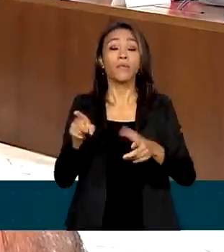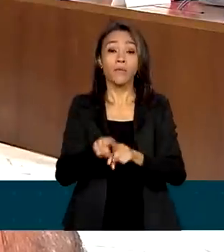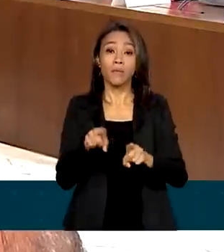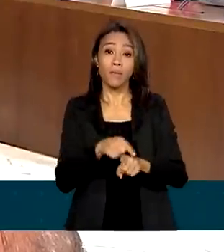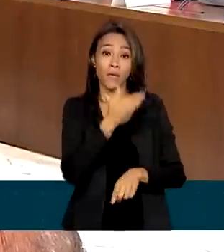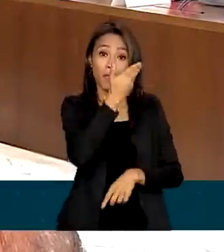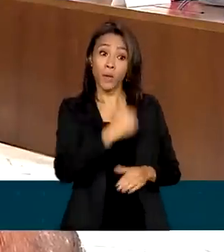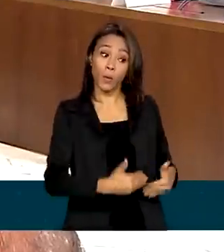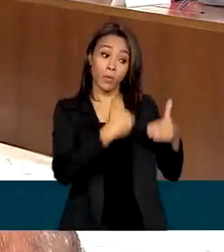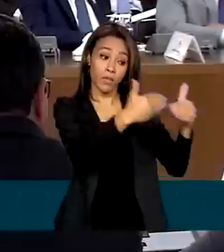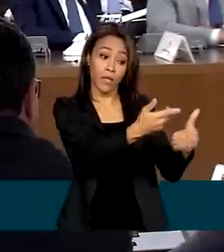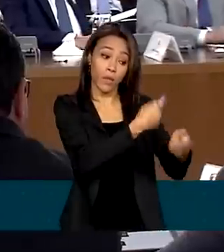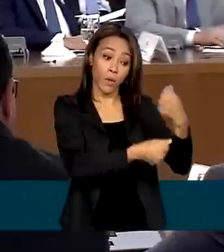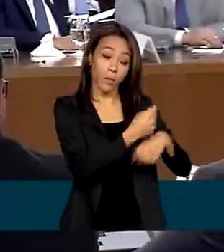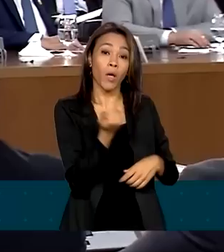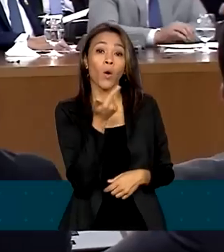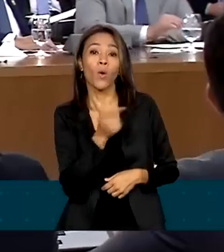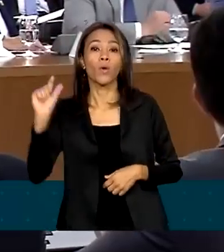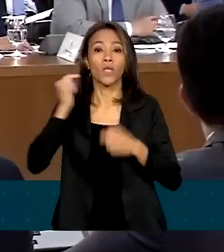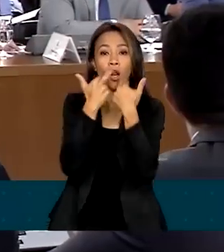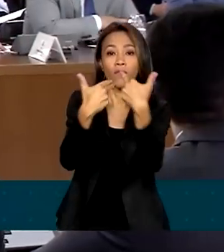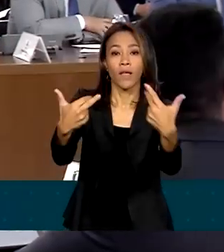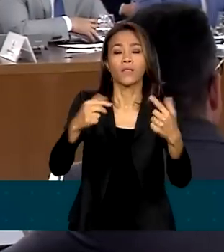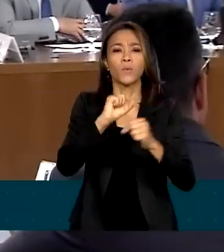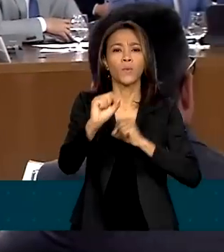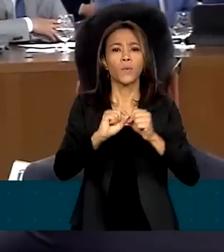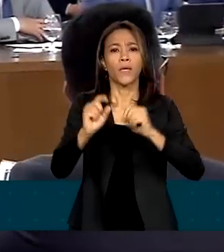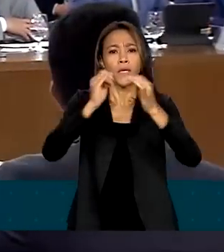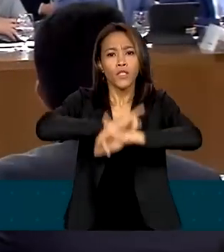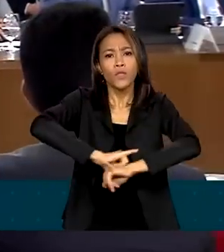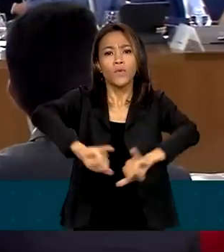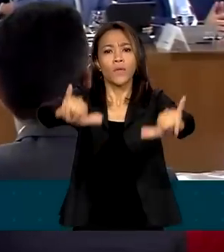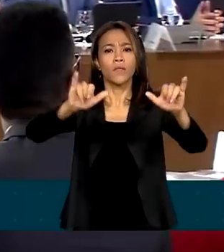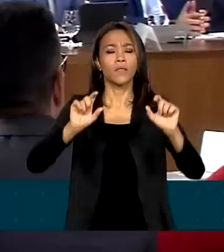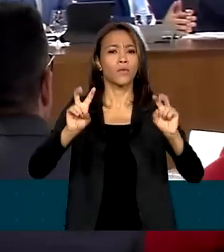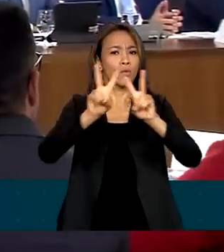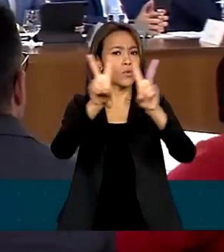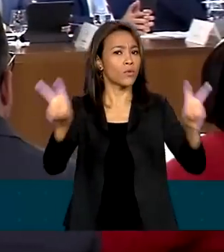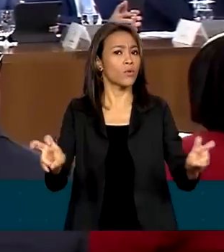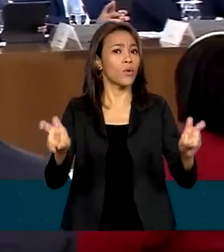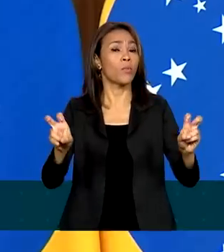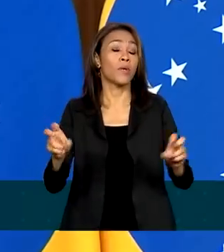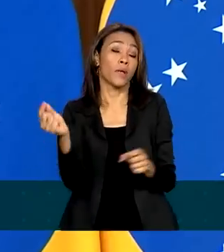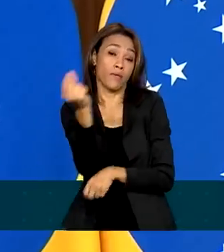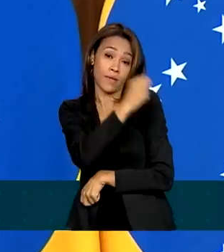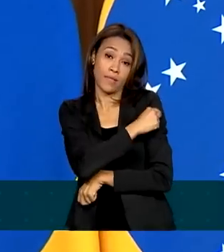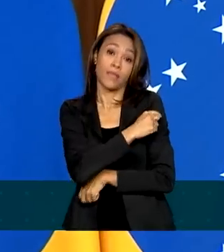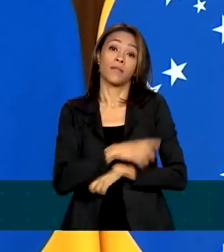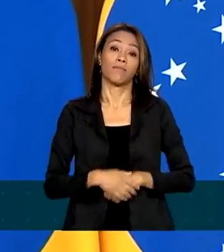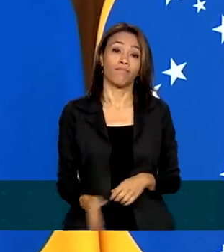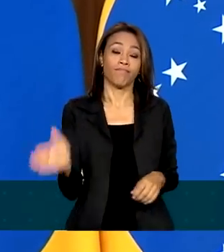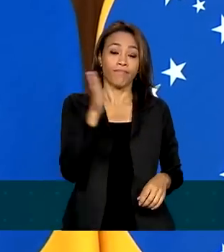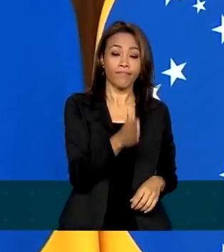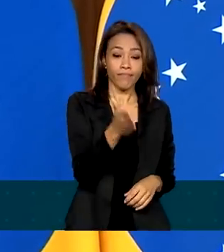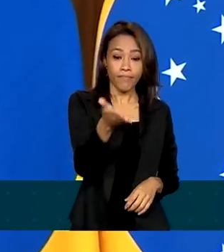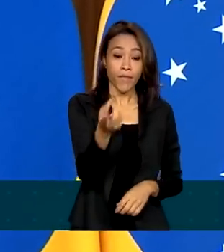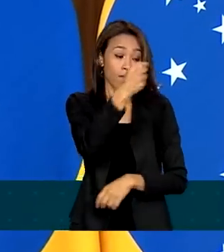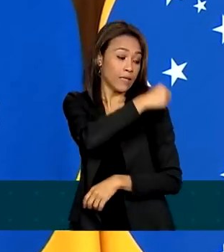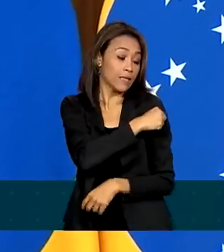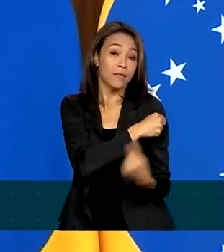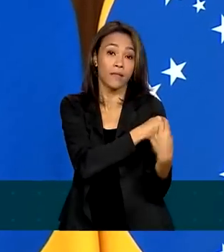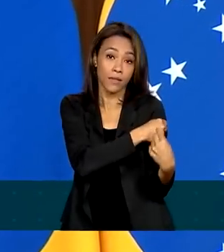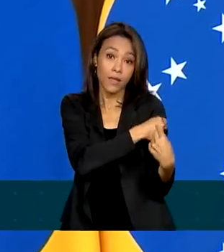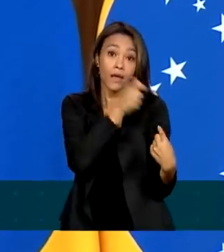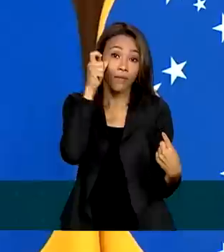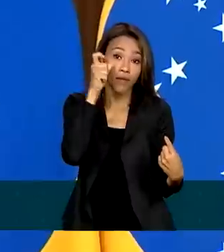Economia. Outra novidade foi o lançamento de um movimento nacional pela vacinação. Vacina é algo de interesse